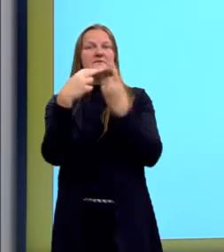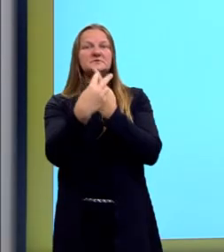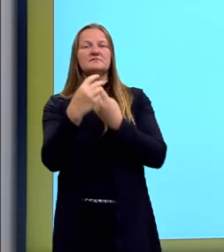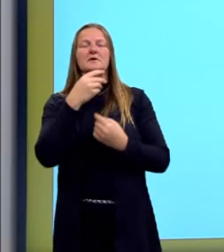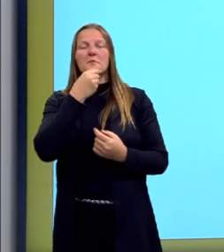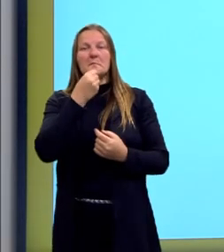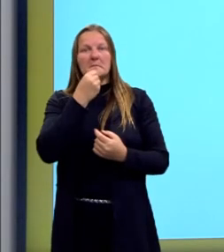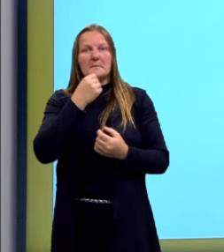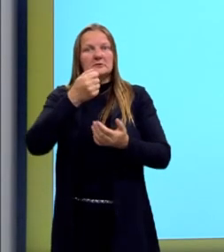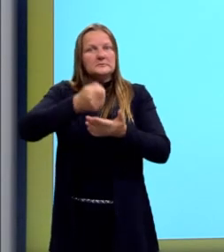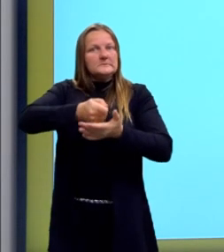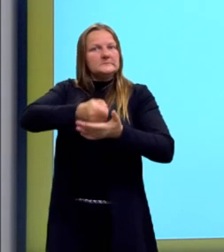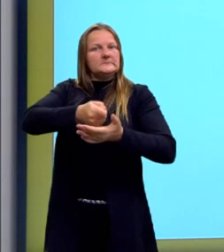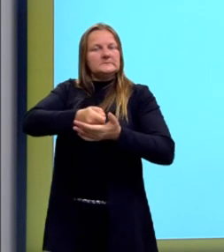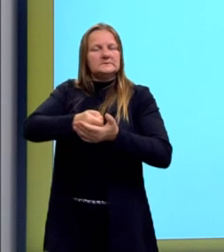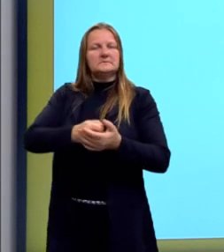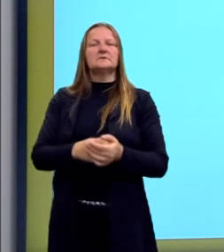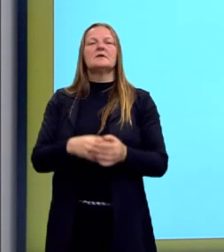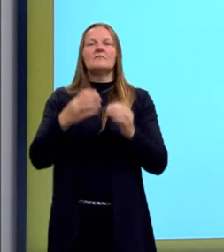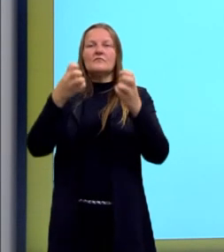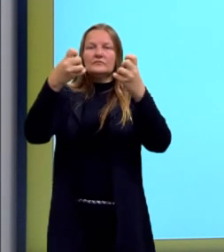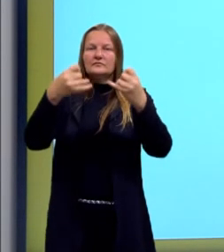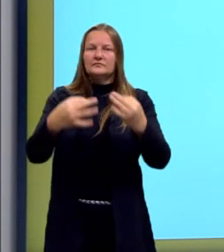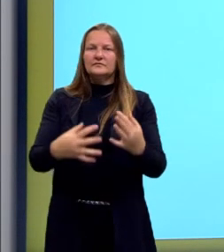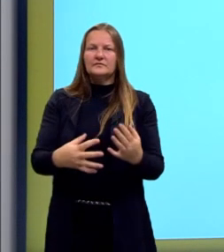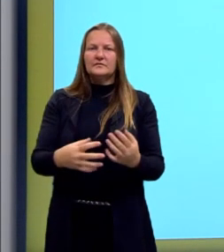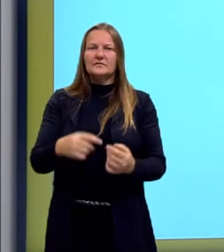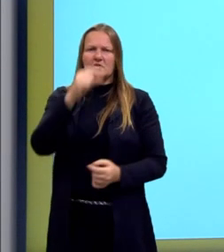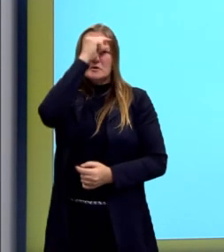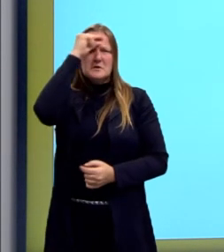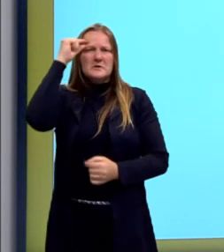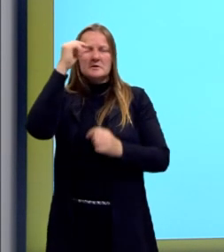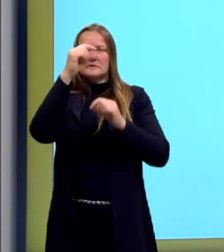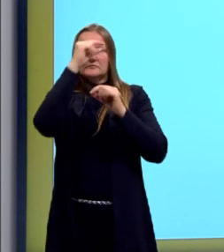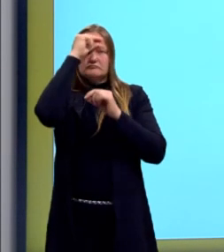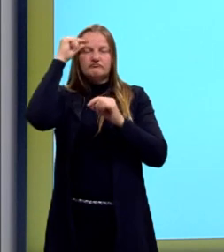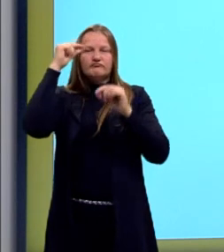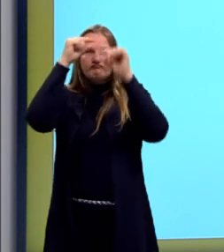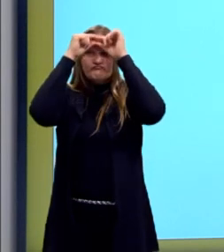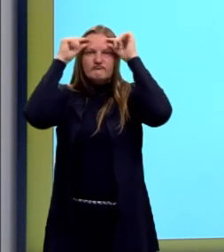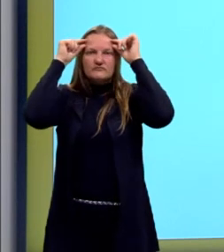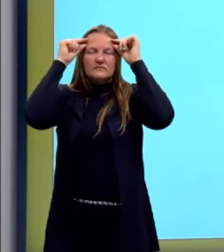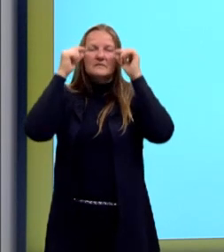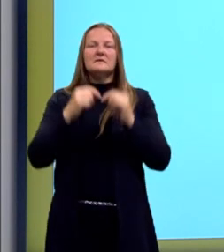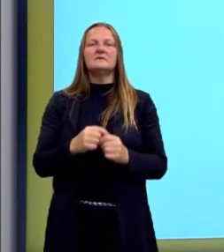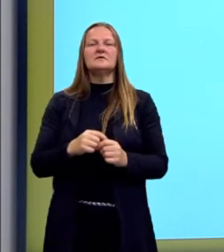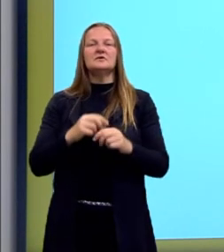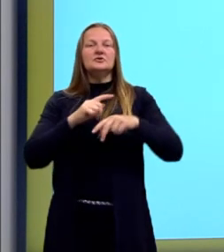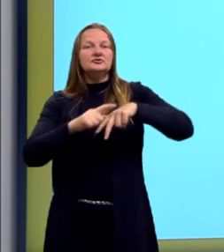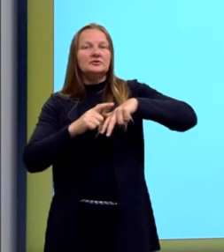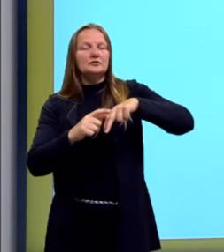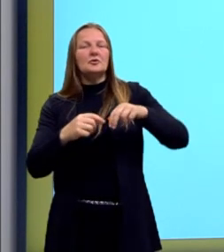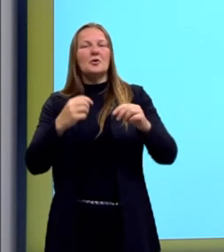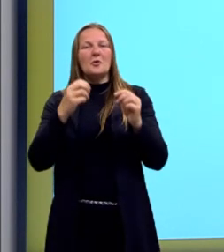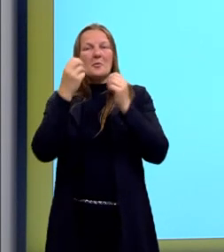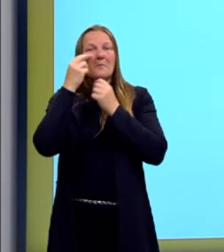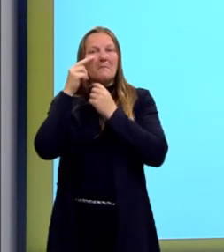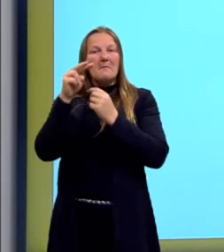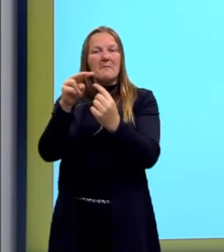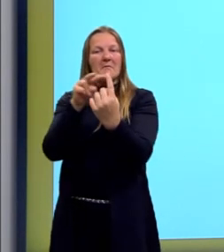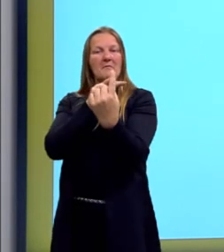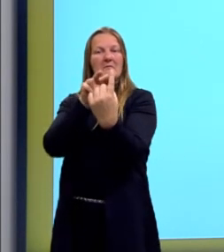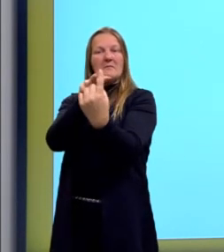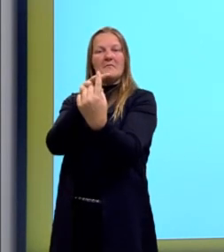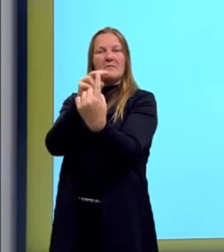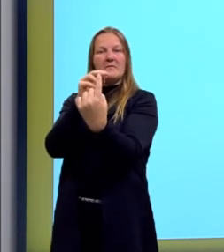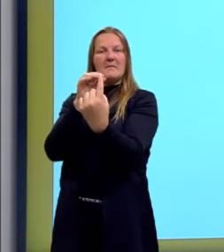A vai falar um pouco mais sobre isso. Mas esses estereótipos de gênero, eles criam imagens que a gente projeta nas pessoas.